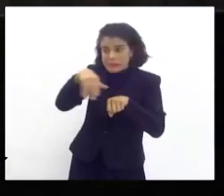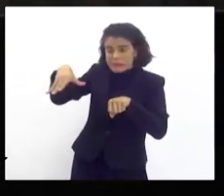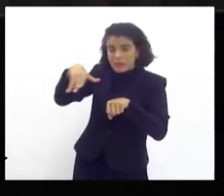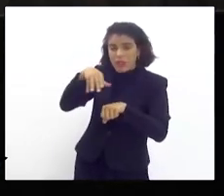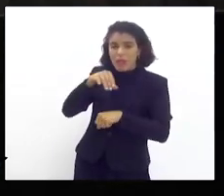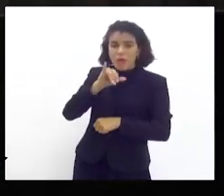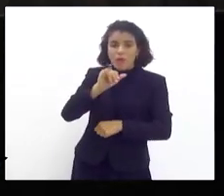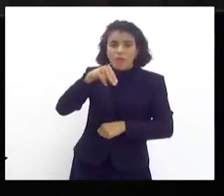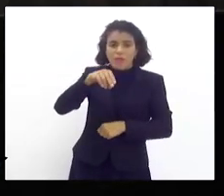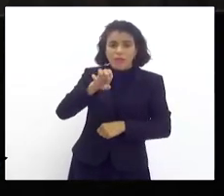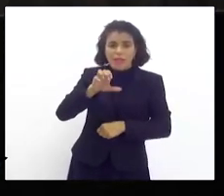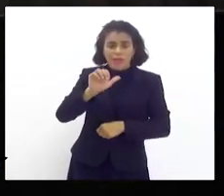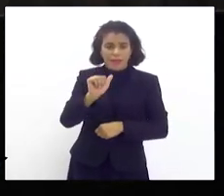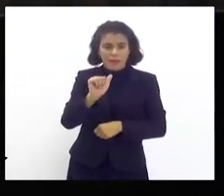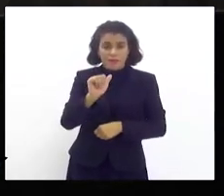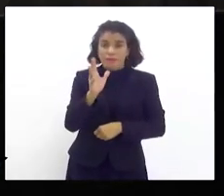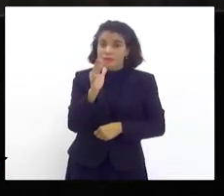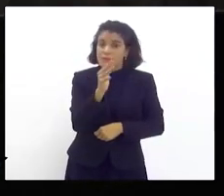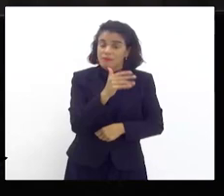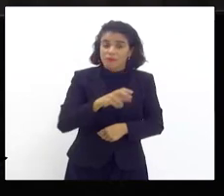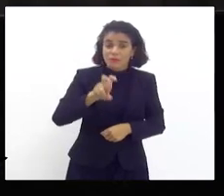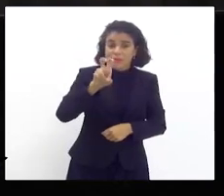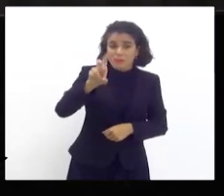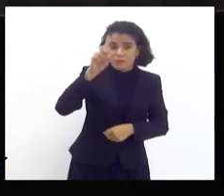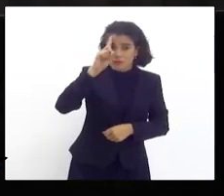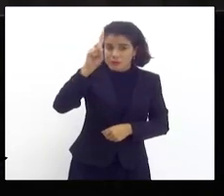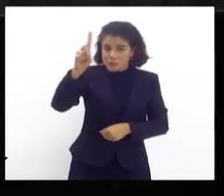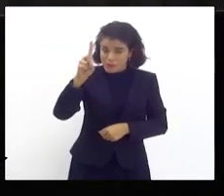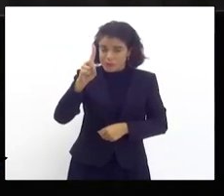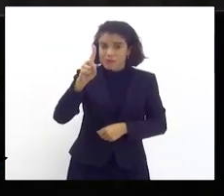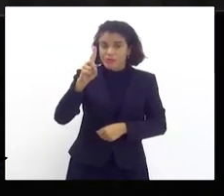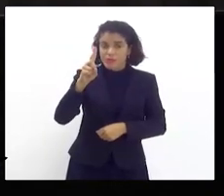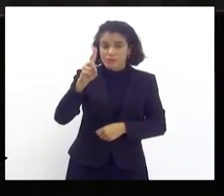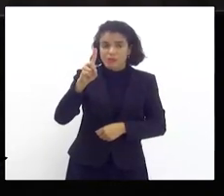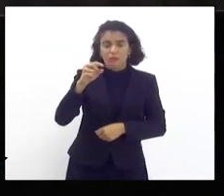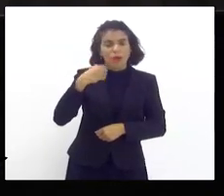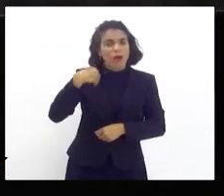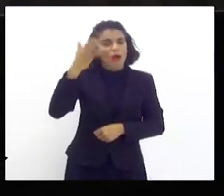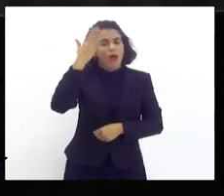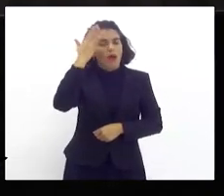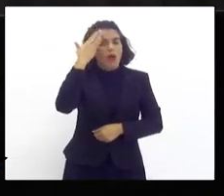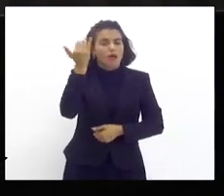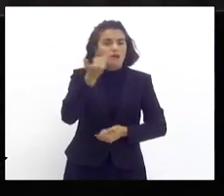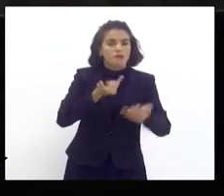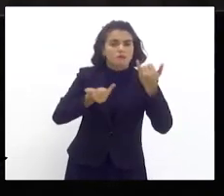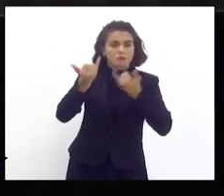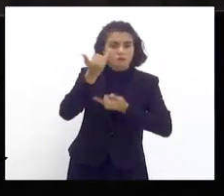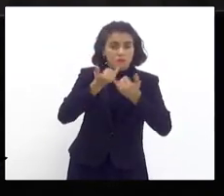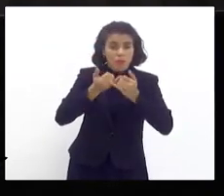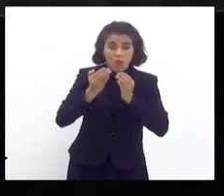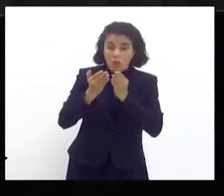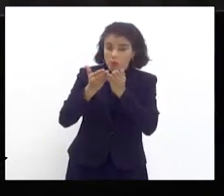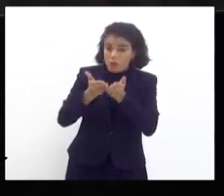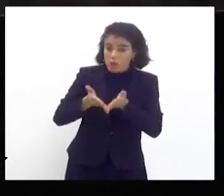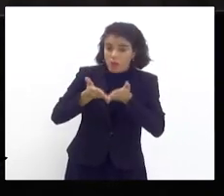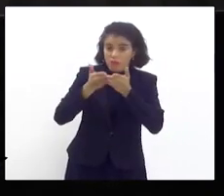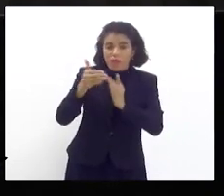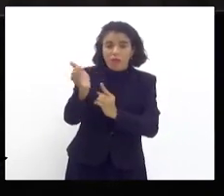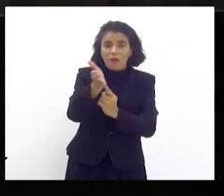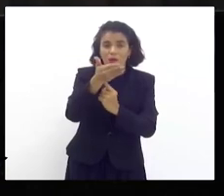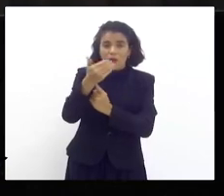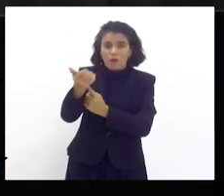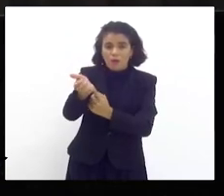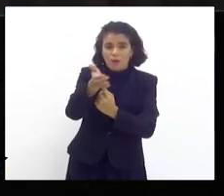INEA demorou cinco dias para tomar conhecimento que houve esse incidente com esse navio, é um navio com a bandeira da